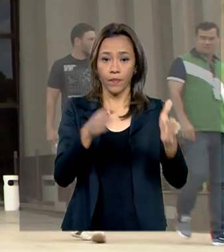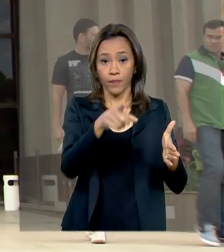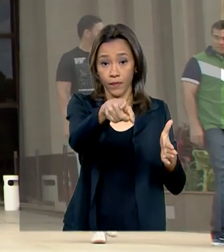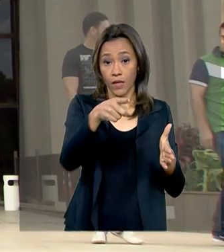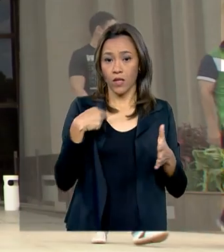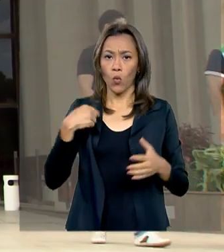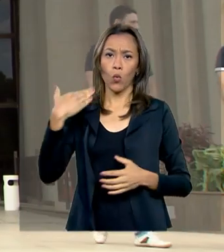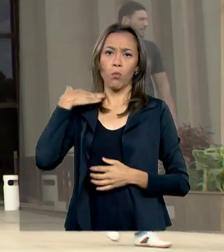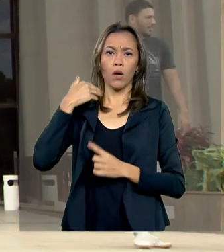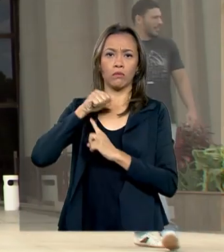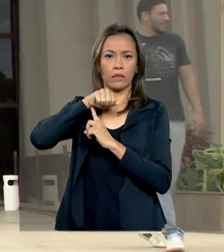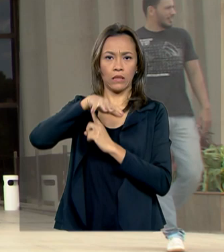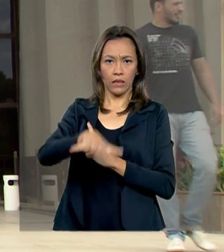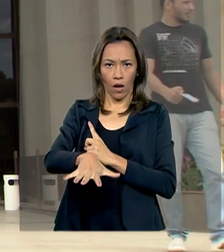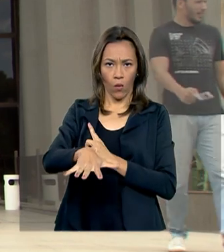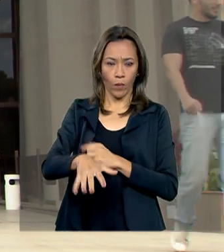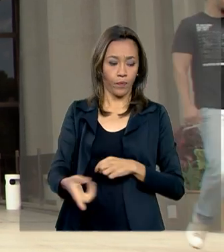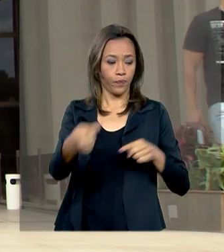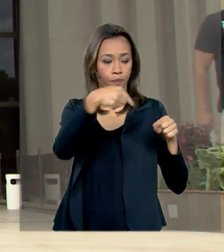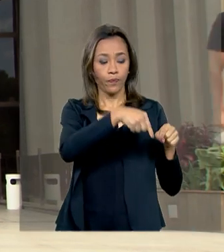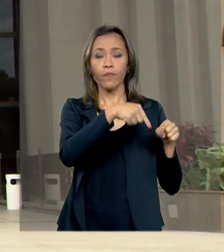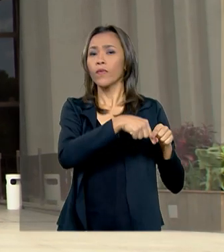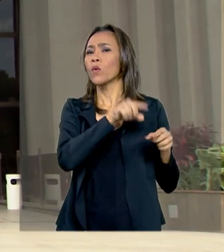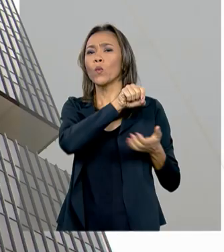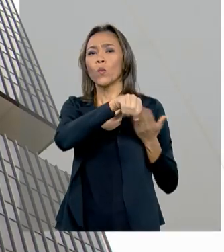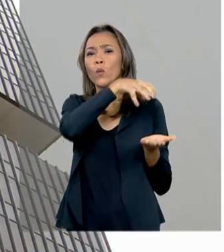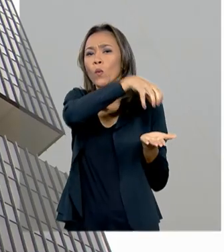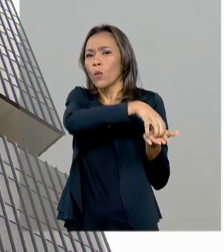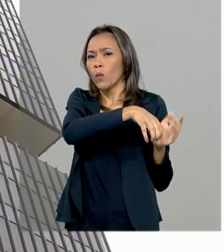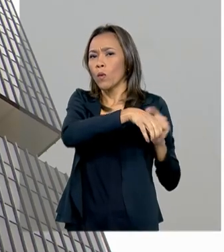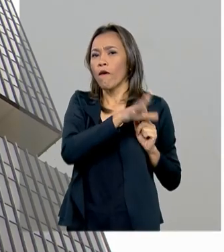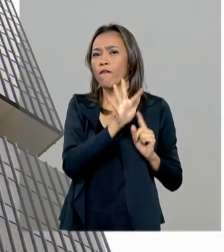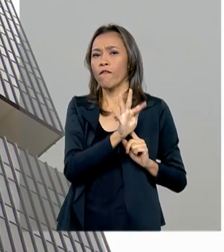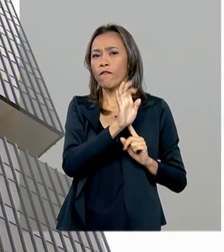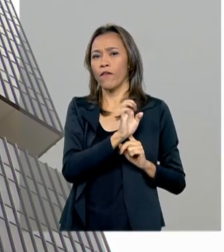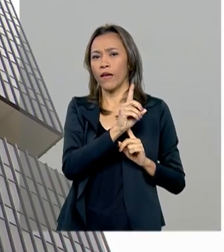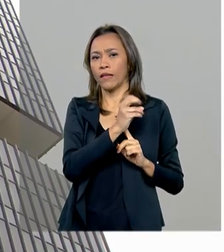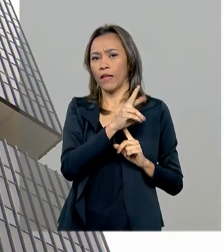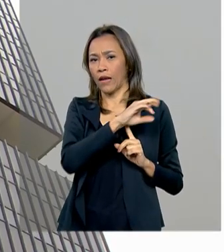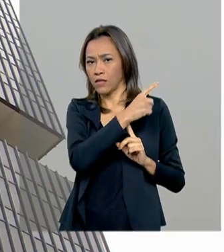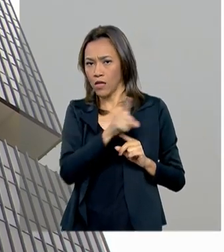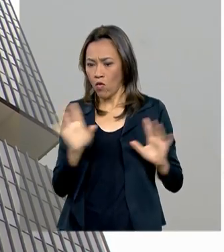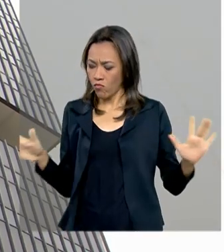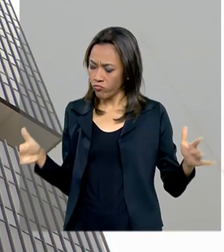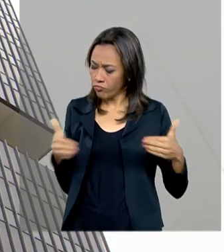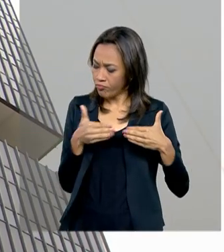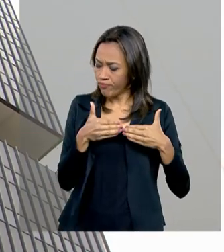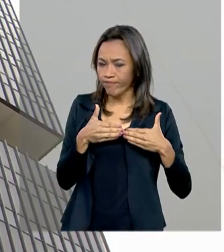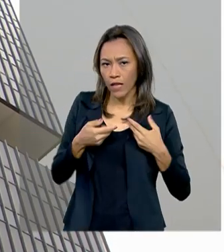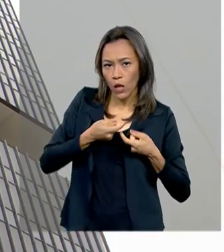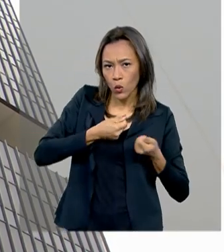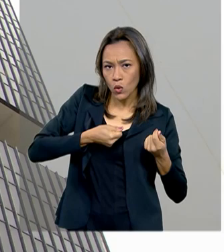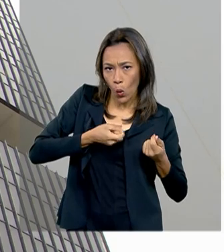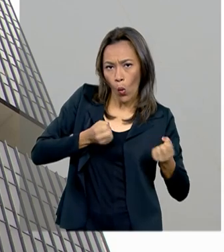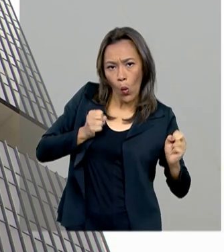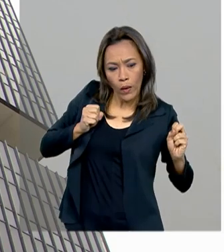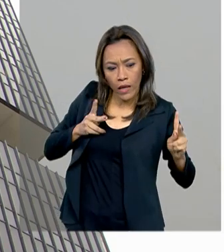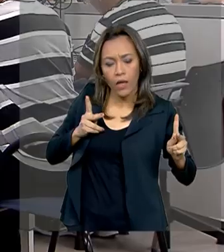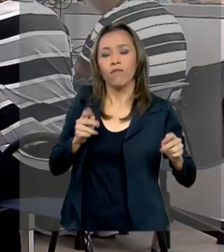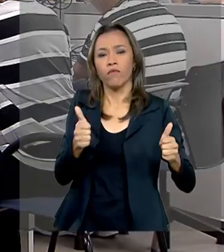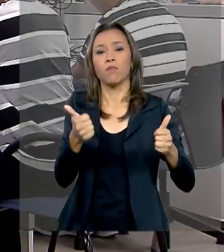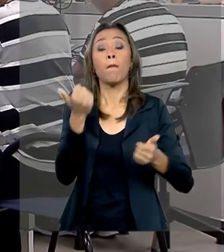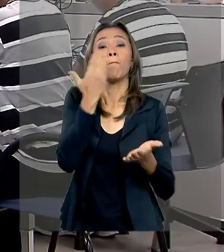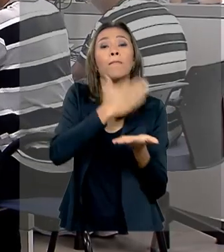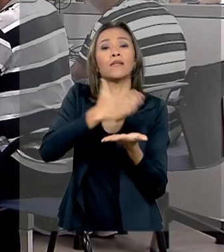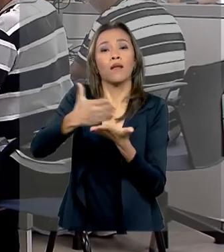o Banco Central e a FEBRABAN, Federação Brasileira de Bancos, cada instituição vai oferecer serviços como parcelamento, desconto